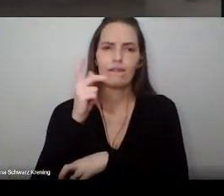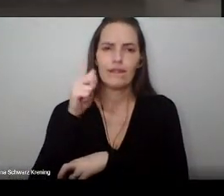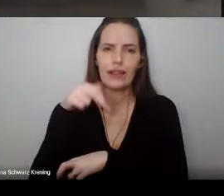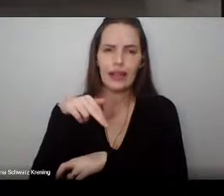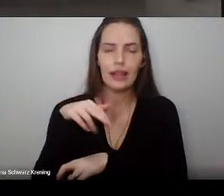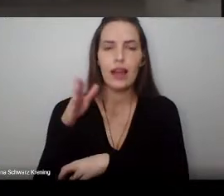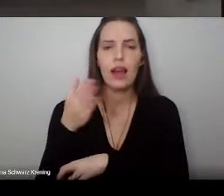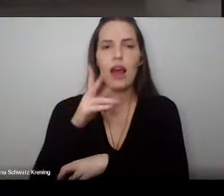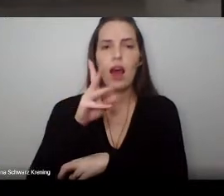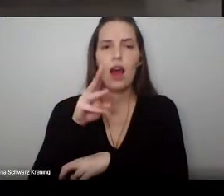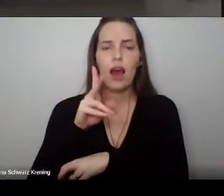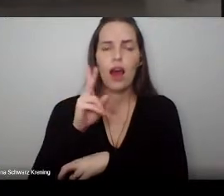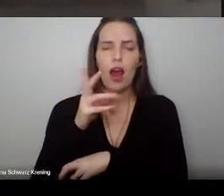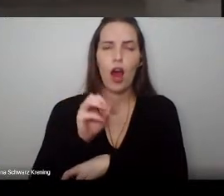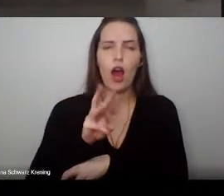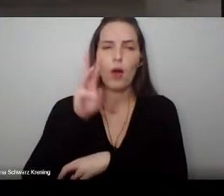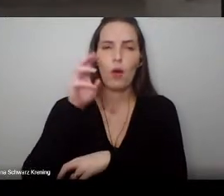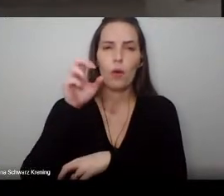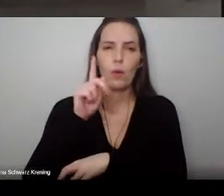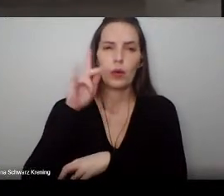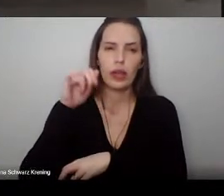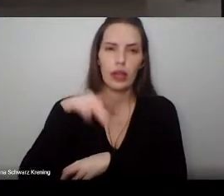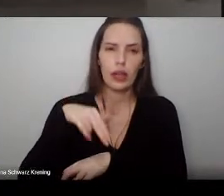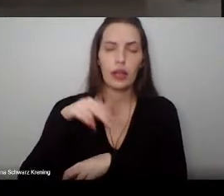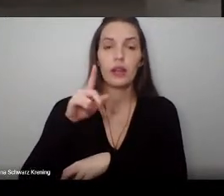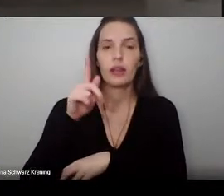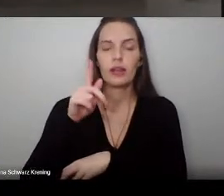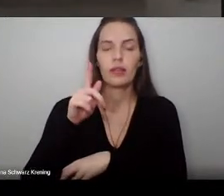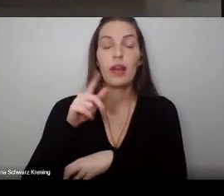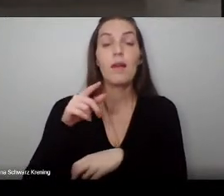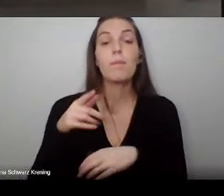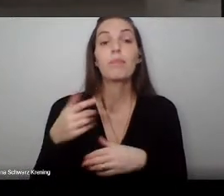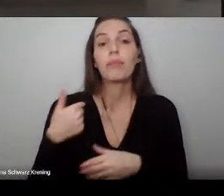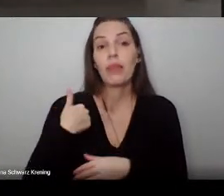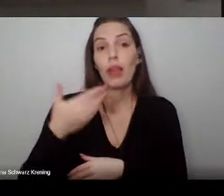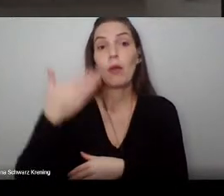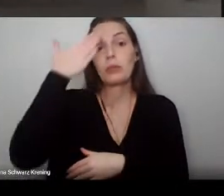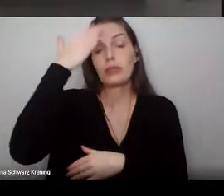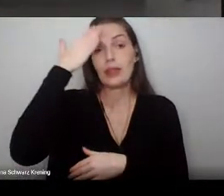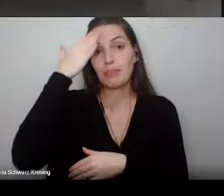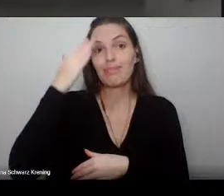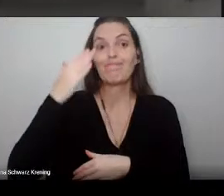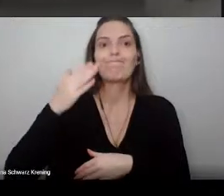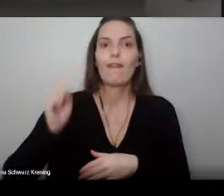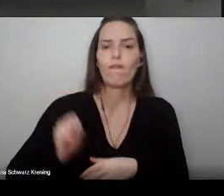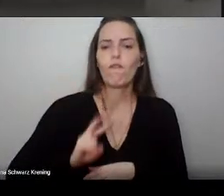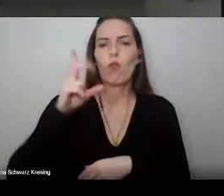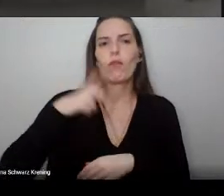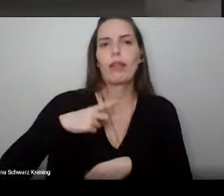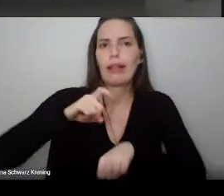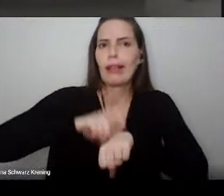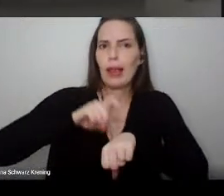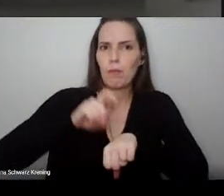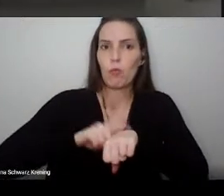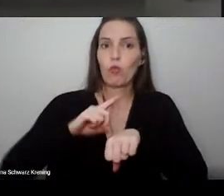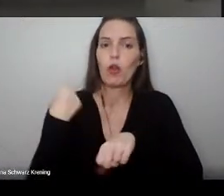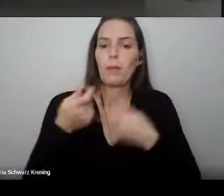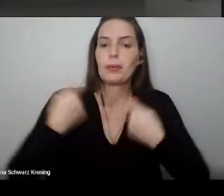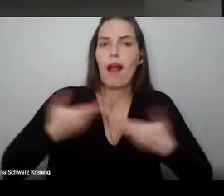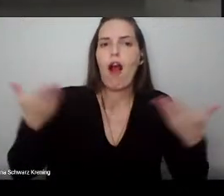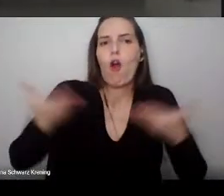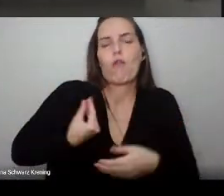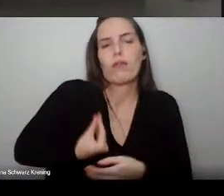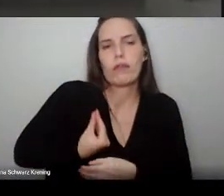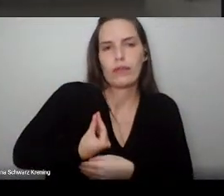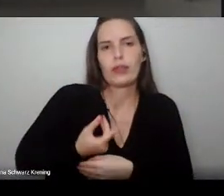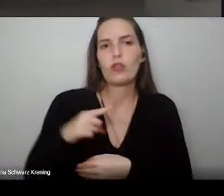ciente da preciosidade do tempo. Aproveite o momento, haja agora. Somos todos viajantes do tempo, caminhando juntos para o